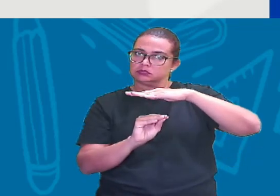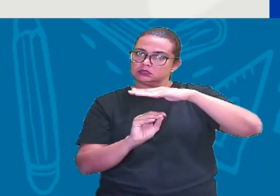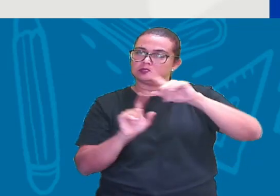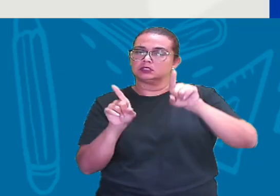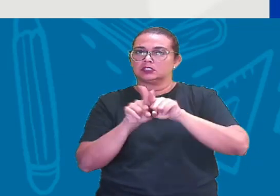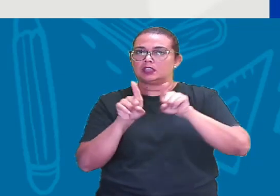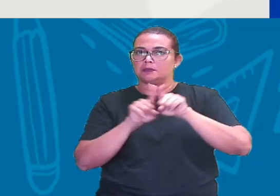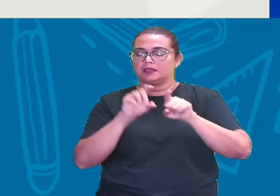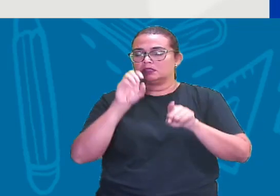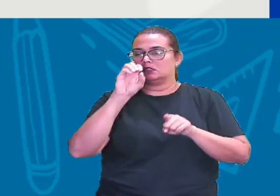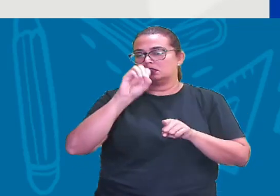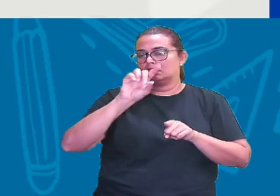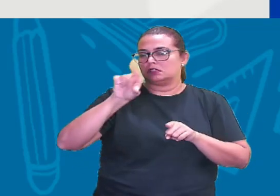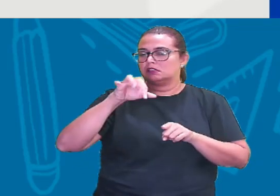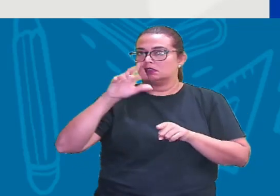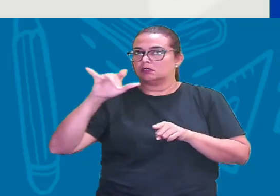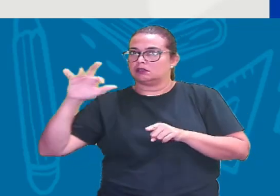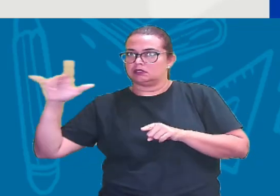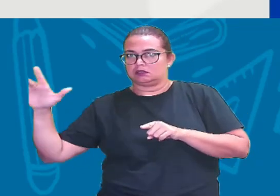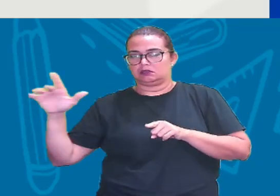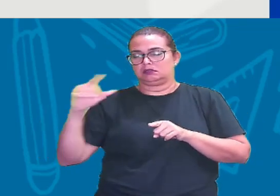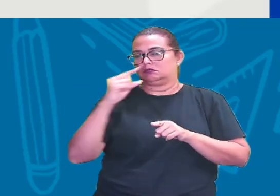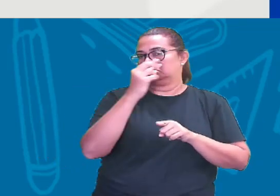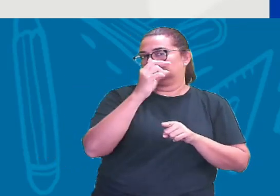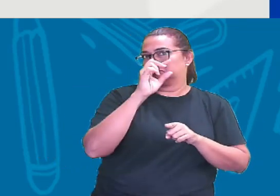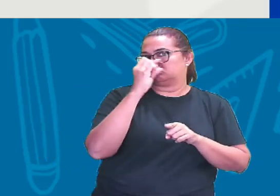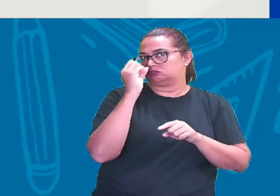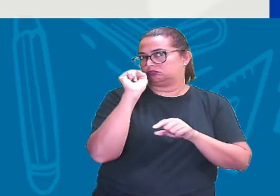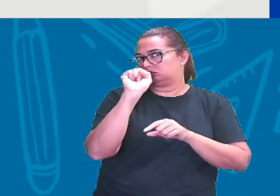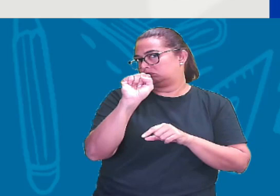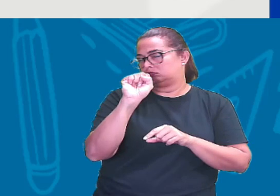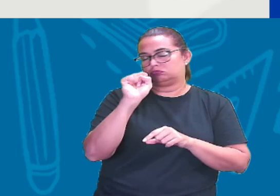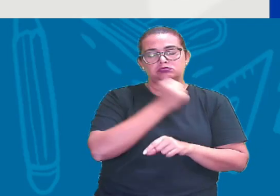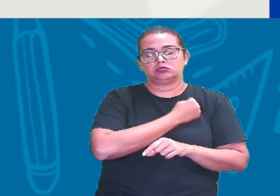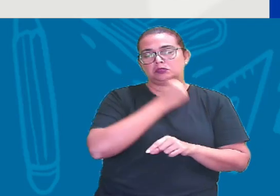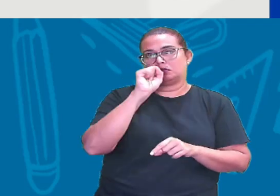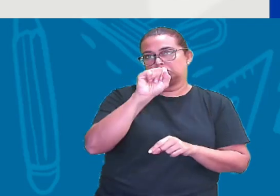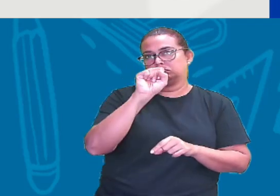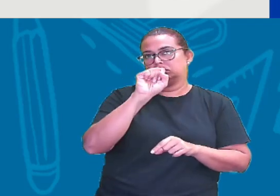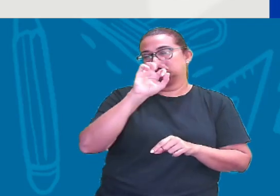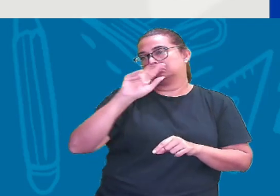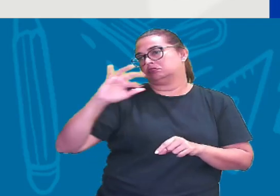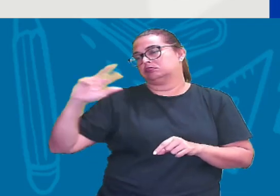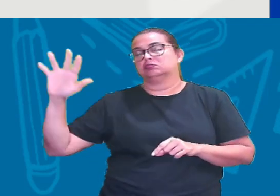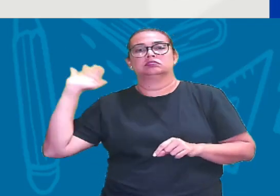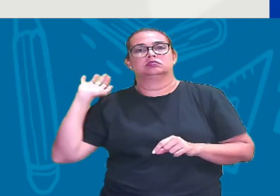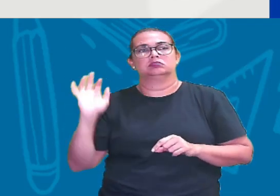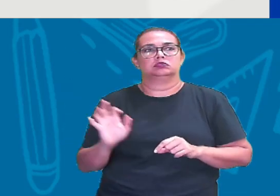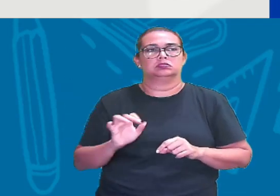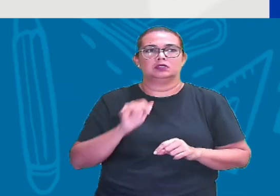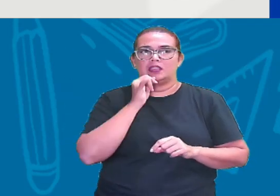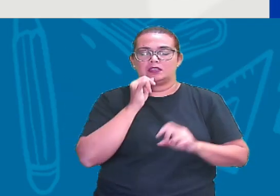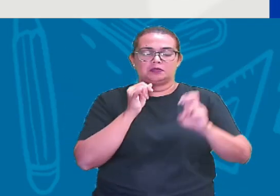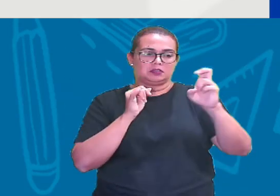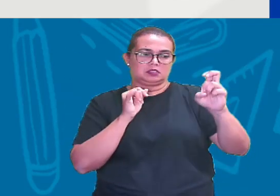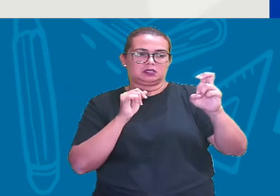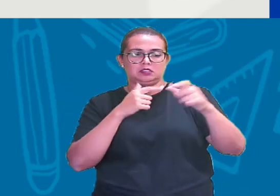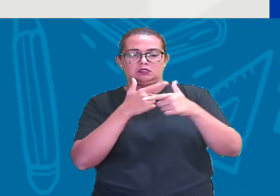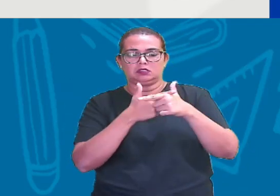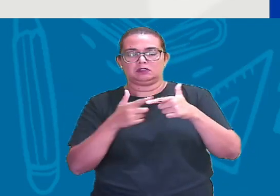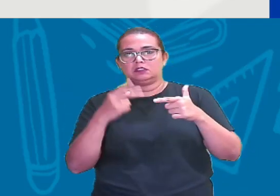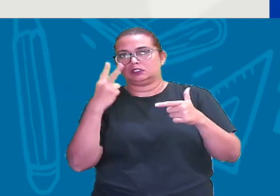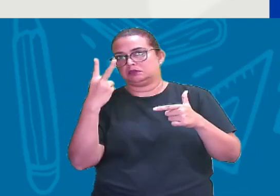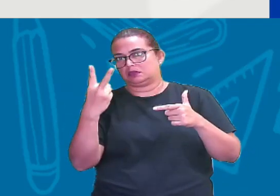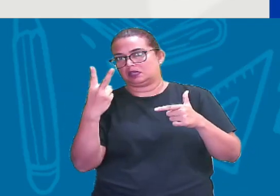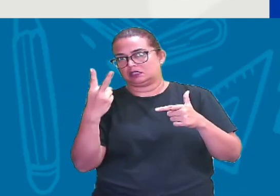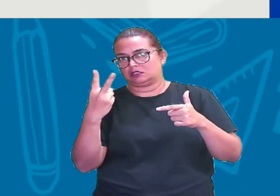Décimais Olha aí 5 Dividido Para 2 Não dá Vai